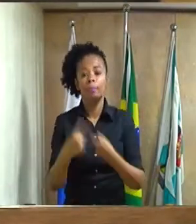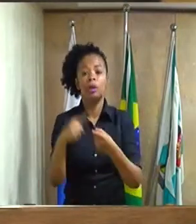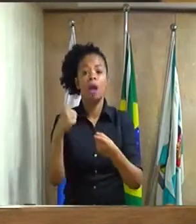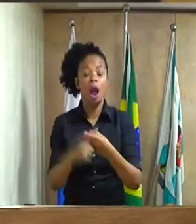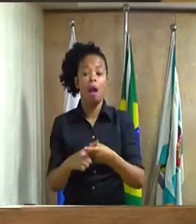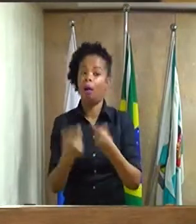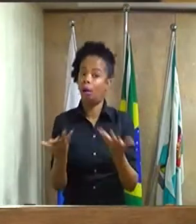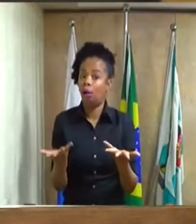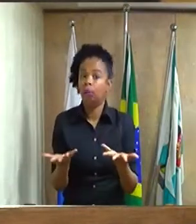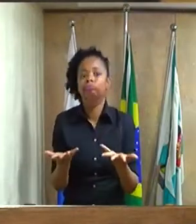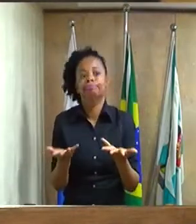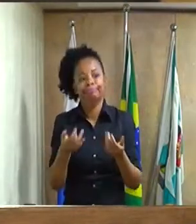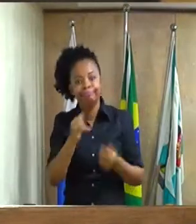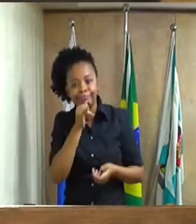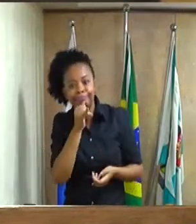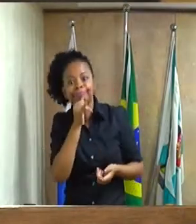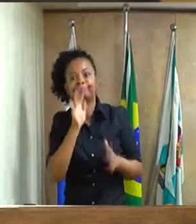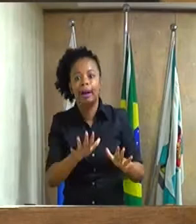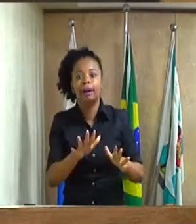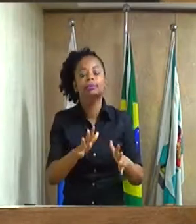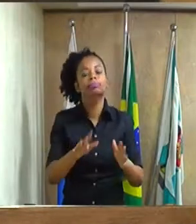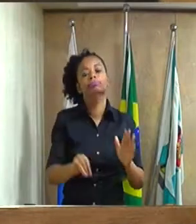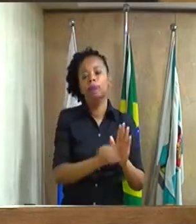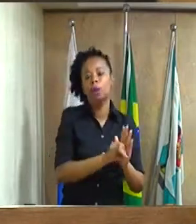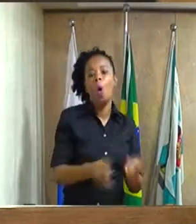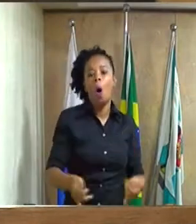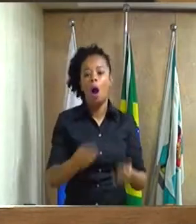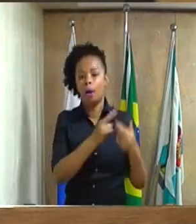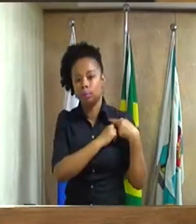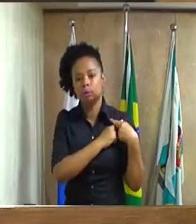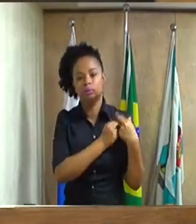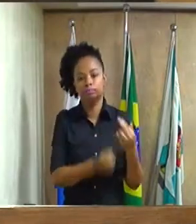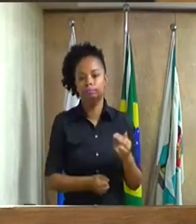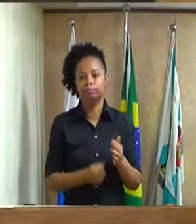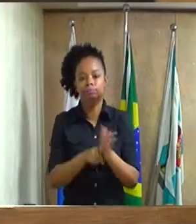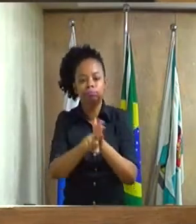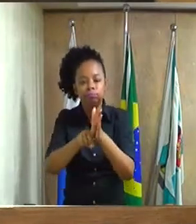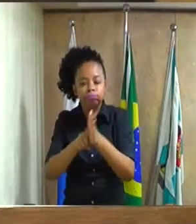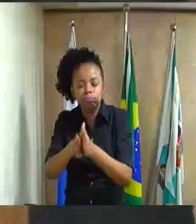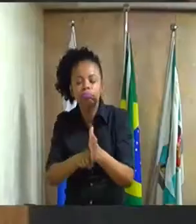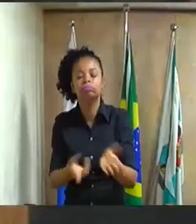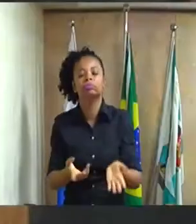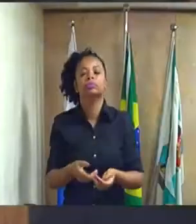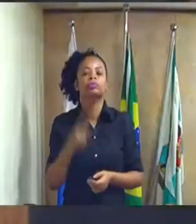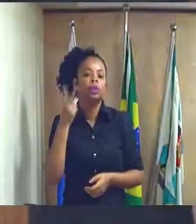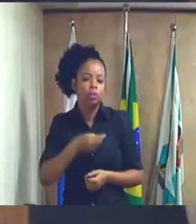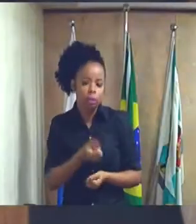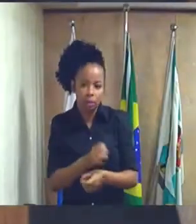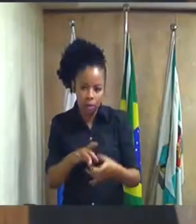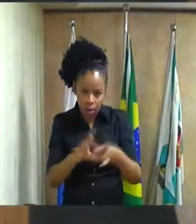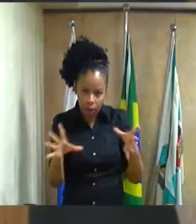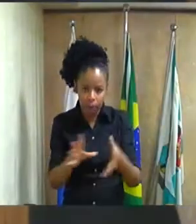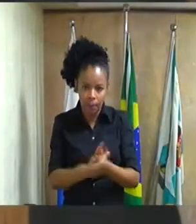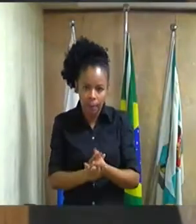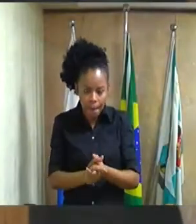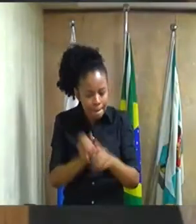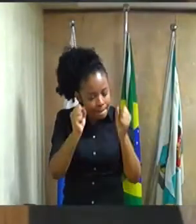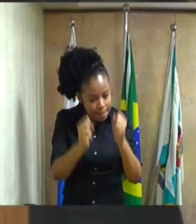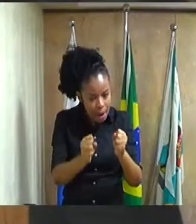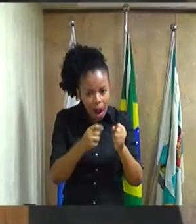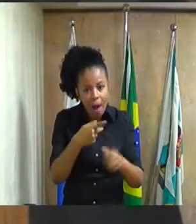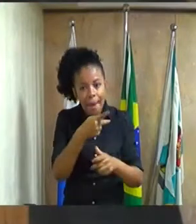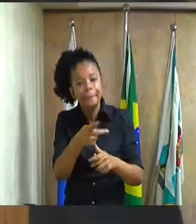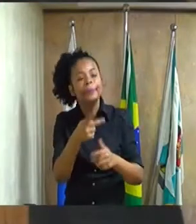Lamentavelmente, mas de forma responsável, nós vamos levantar isso. Vereadora, desde o seu Dino. Obrigada, vereador, concede-me uma parte para